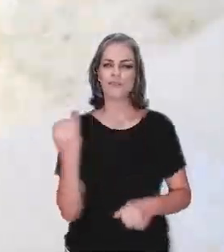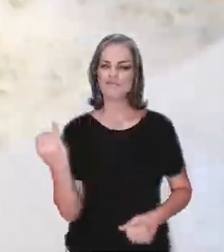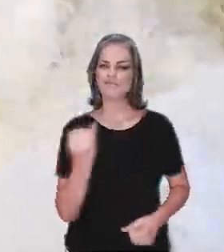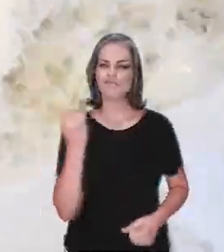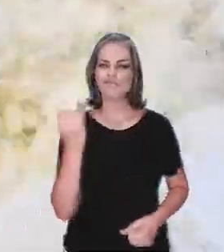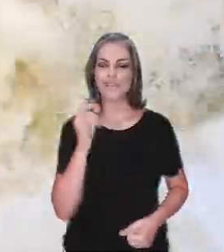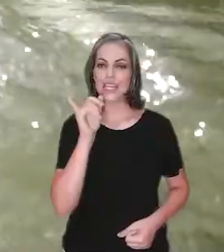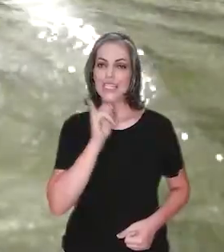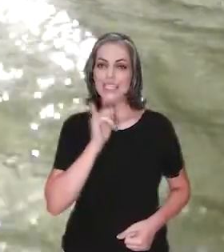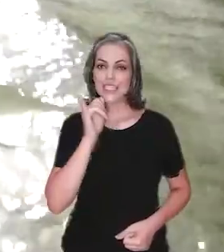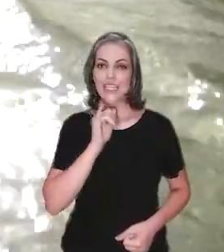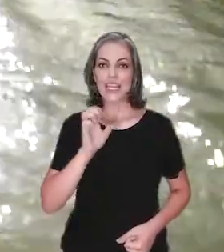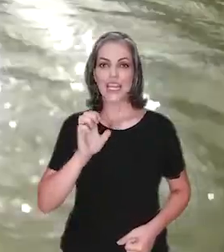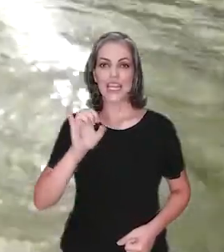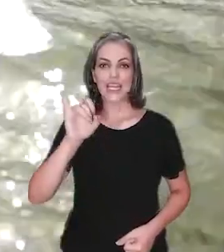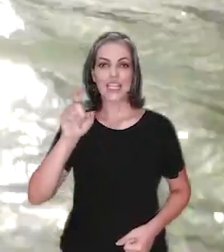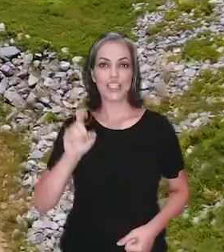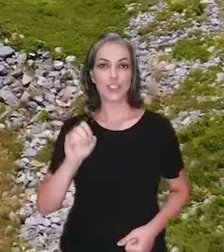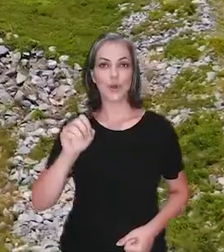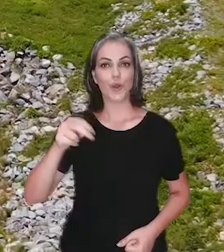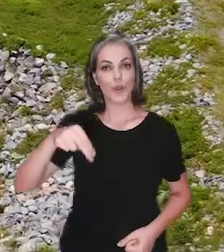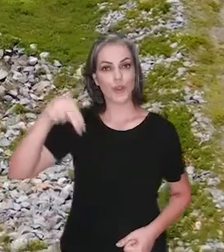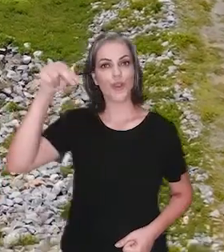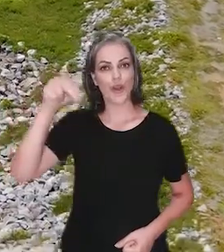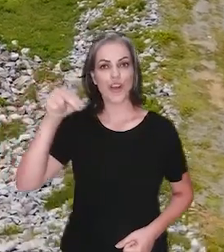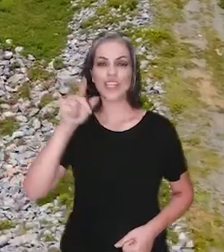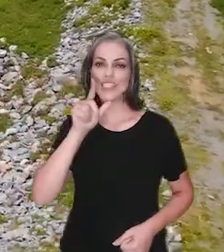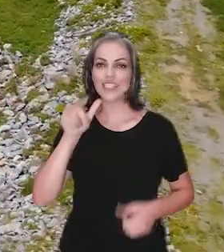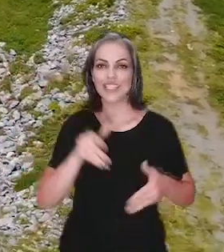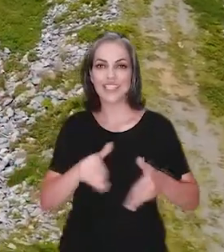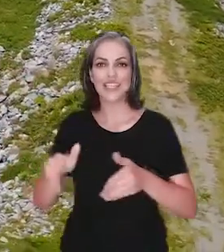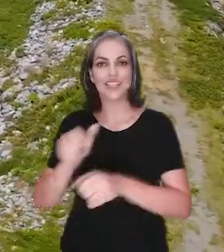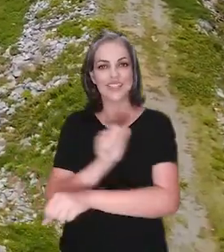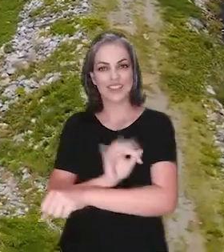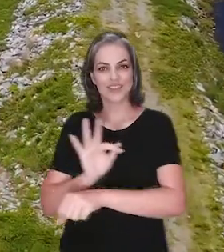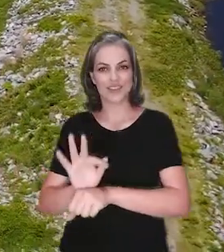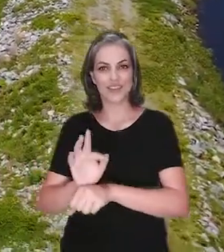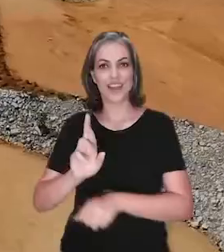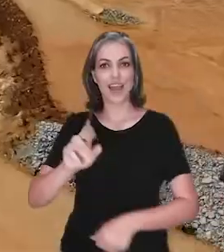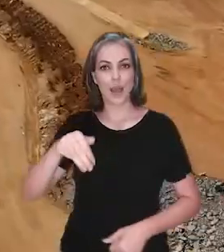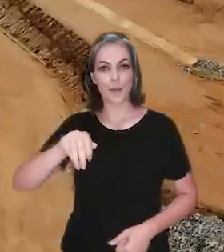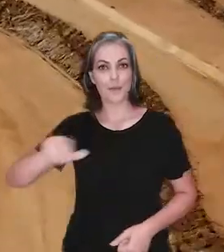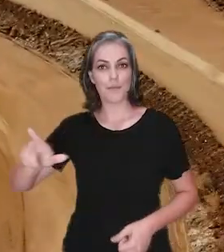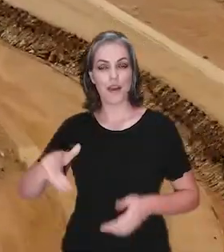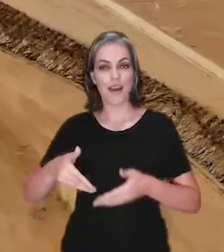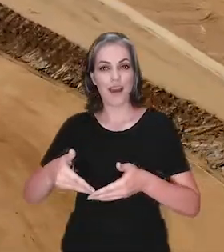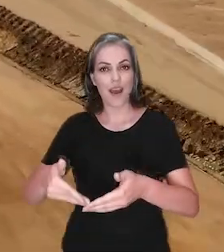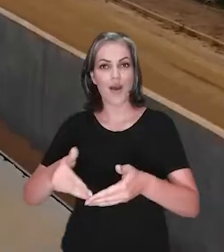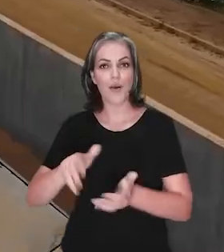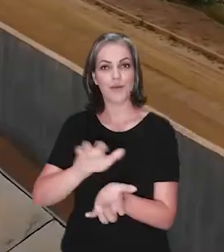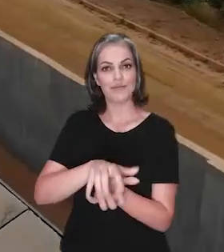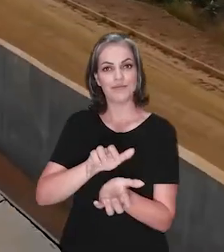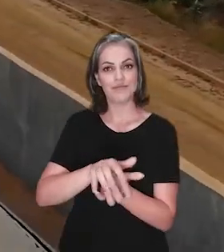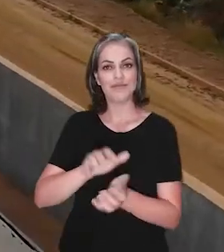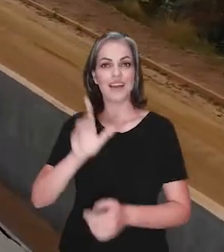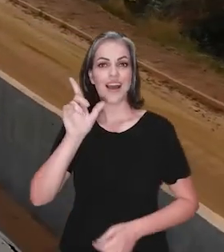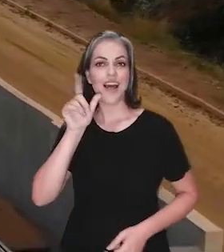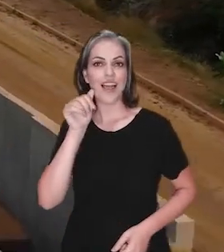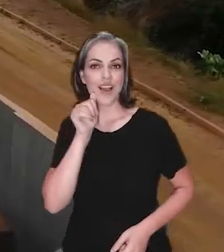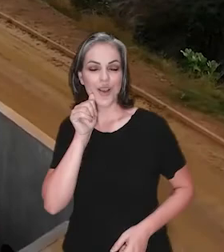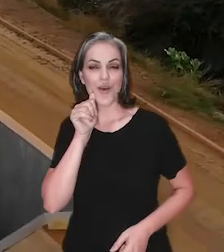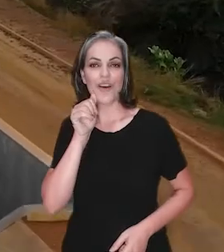hídricas, como o trecho final do eixo norte da transposição, o ramal do agreste pernambucano, o canal do sertão